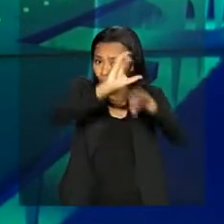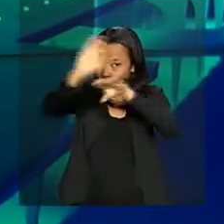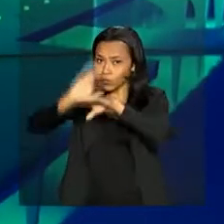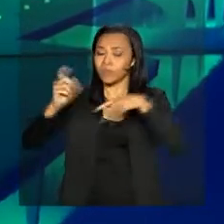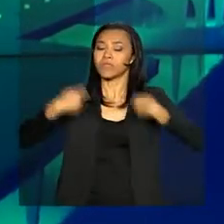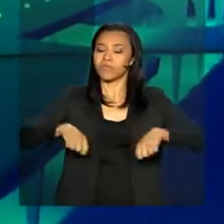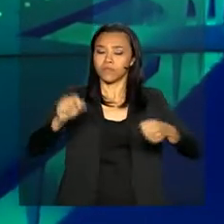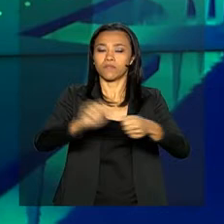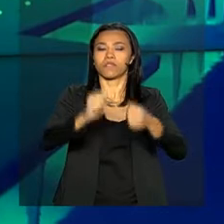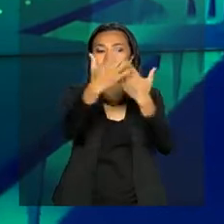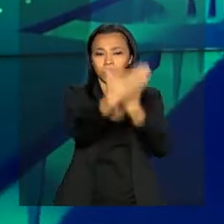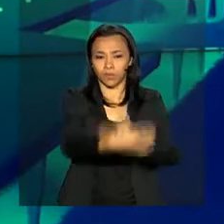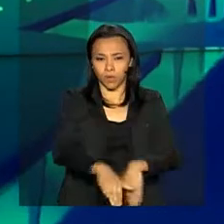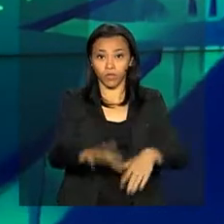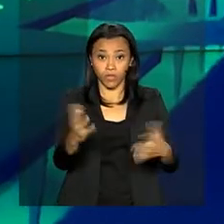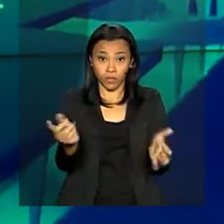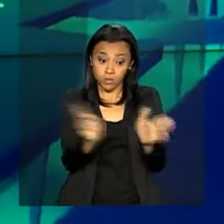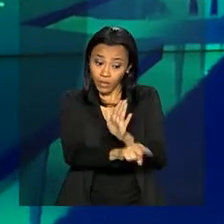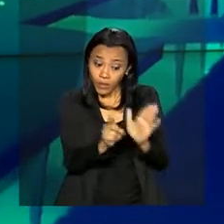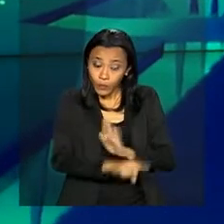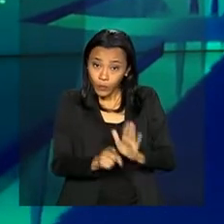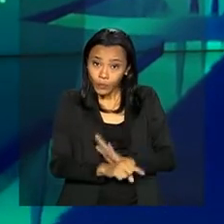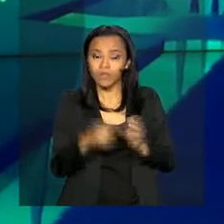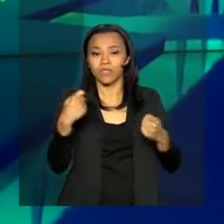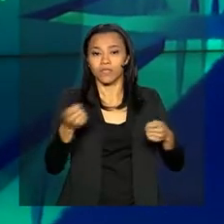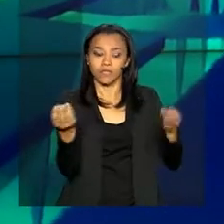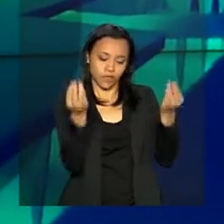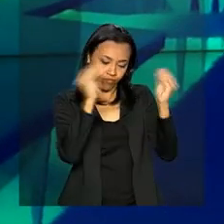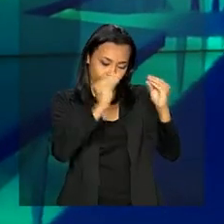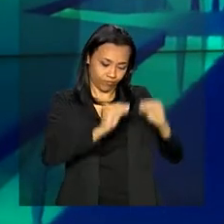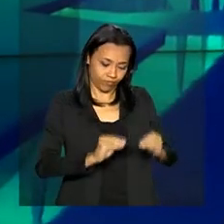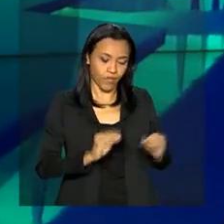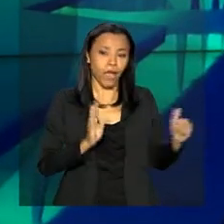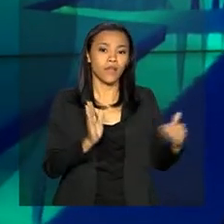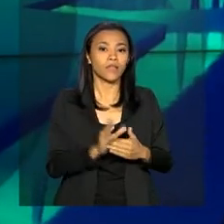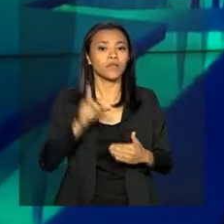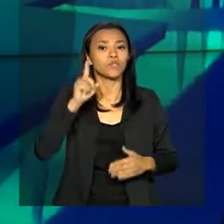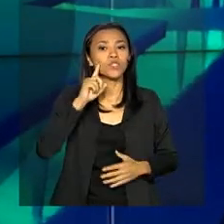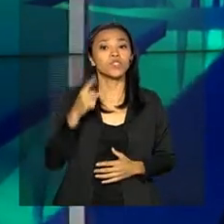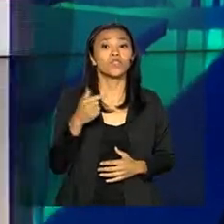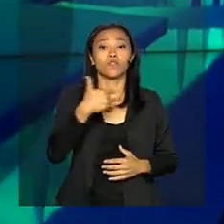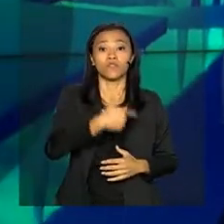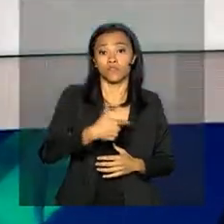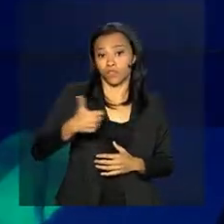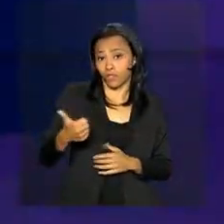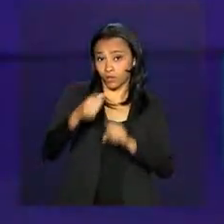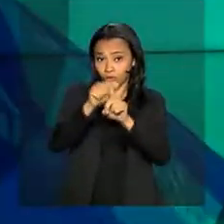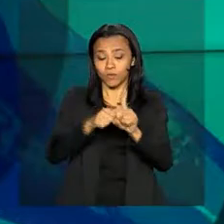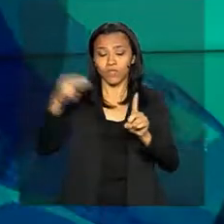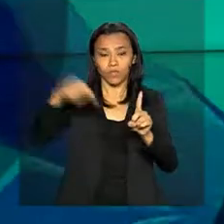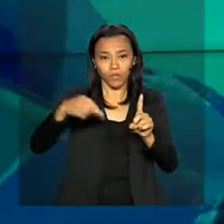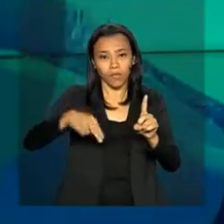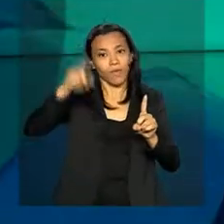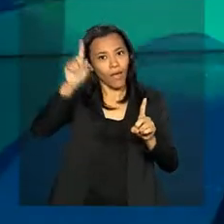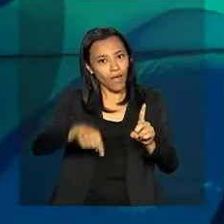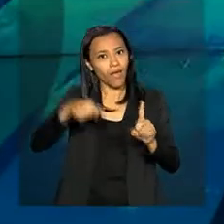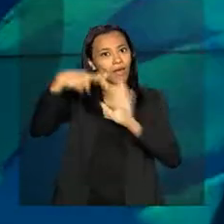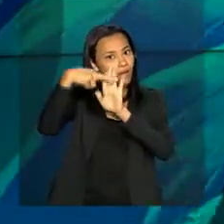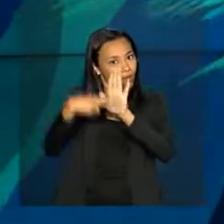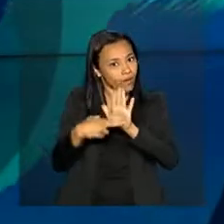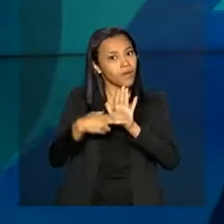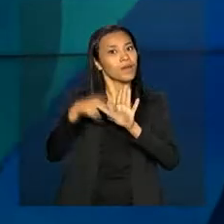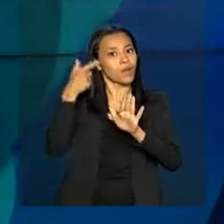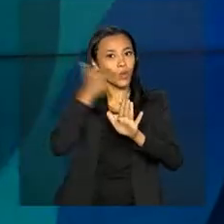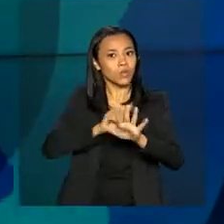E atenção, o questionário do estudante deve ser preenchido até o dia 21 de novembro. Ele é requisito para o formando colar